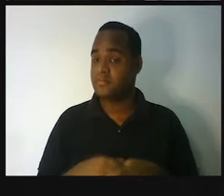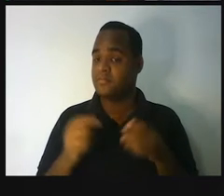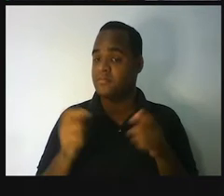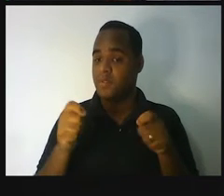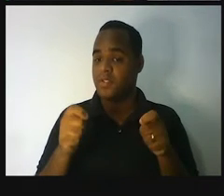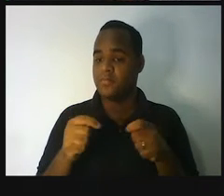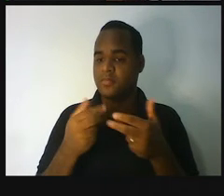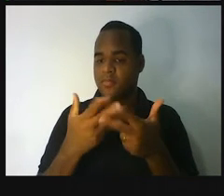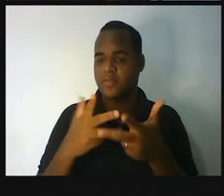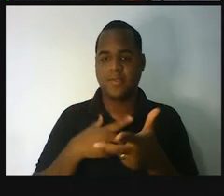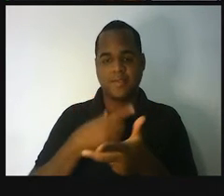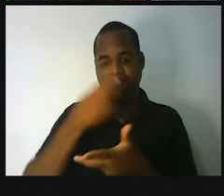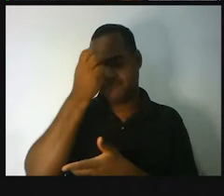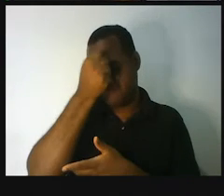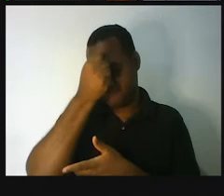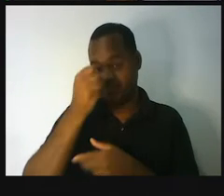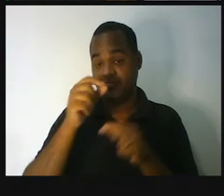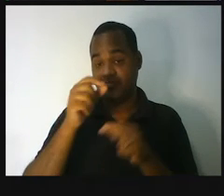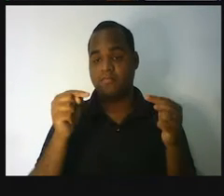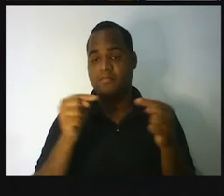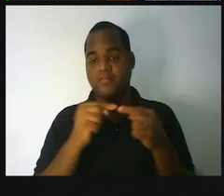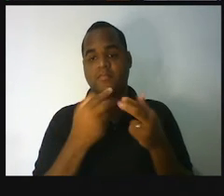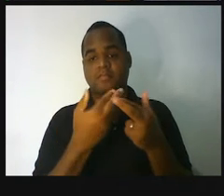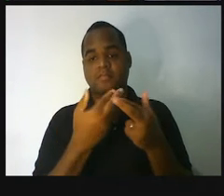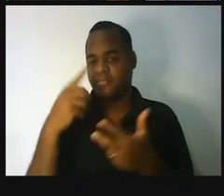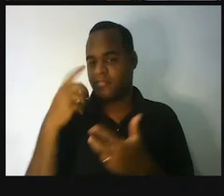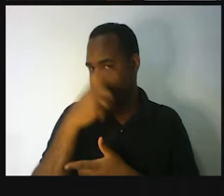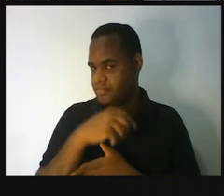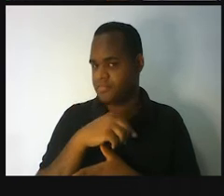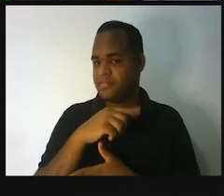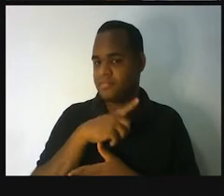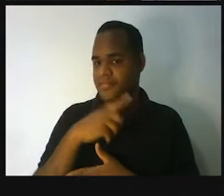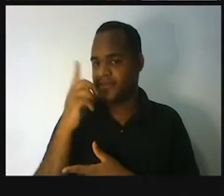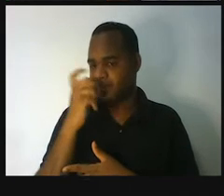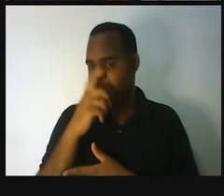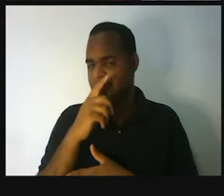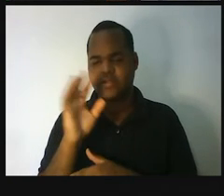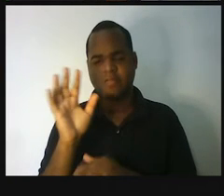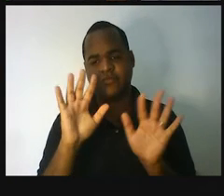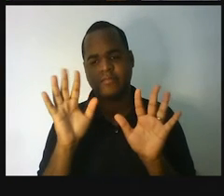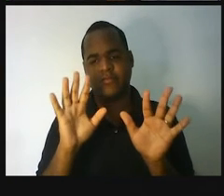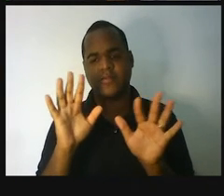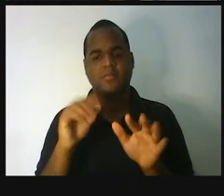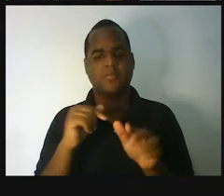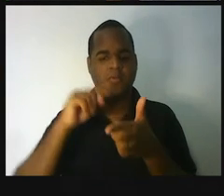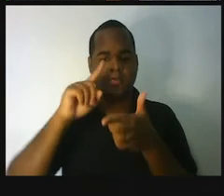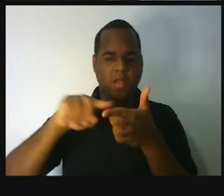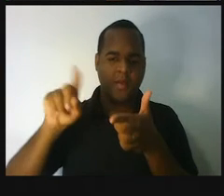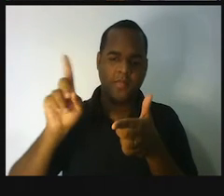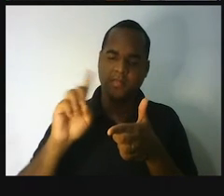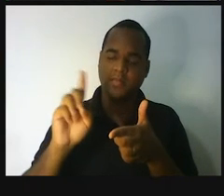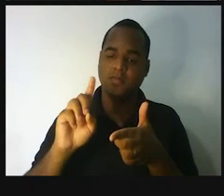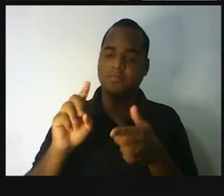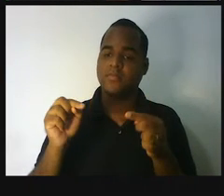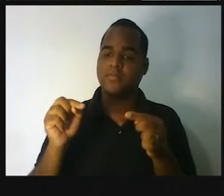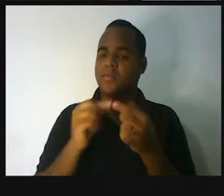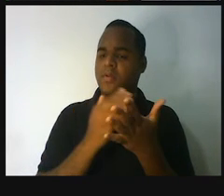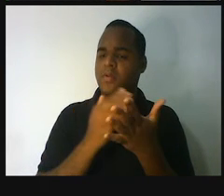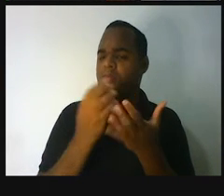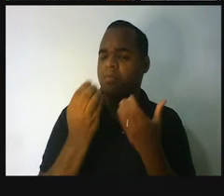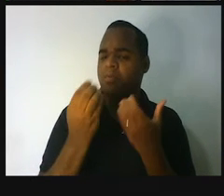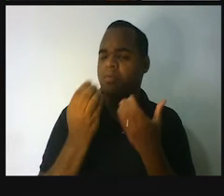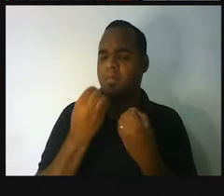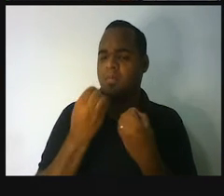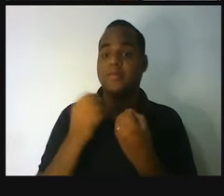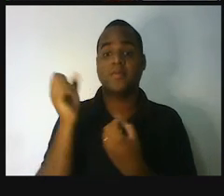e você vai ver que não é nada difícil, é uma coisinha tranquila, tá bom? Mas como assim, professor? Que viagem é essa